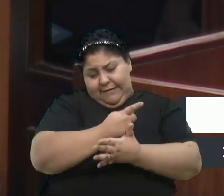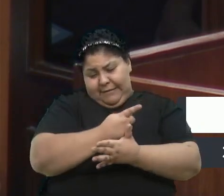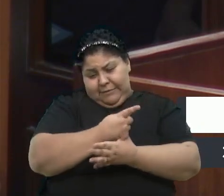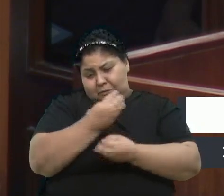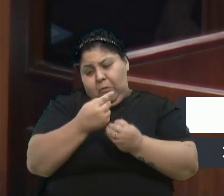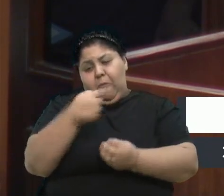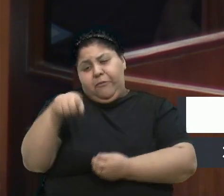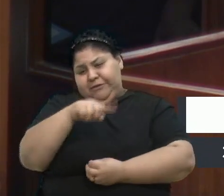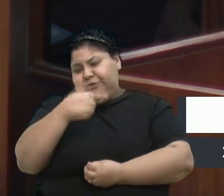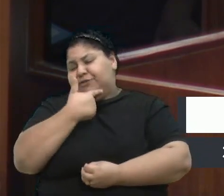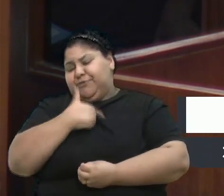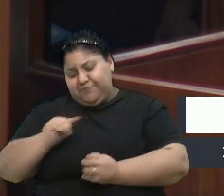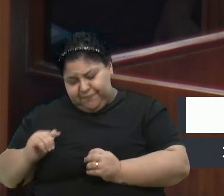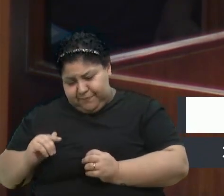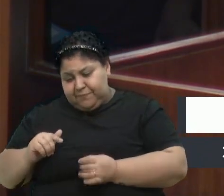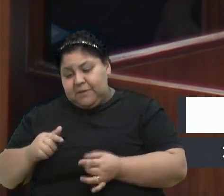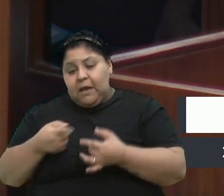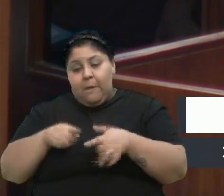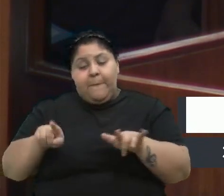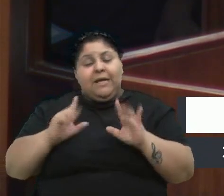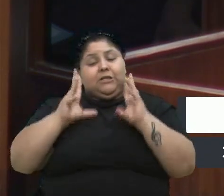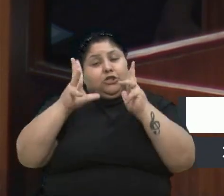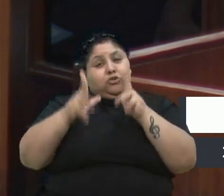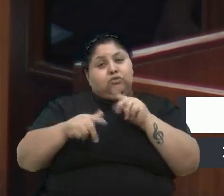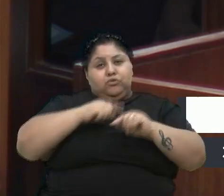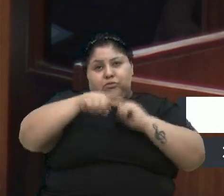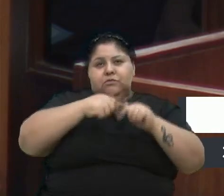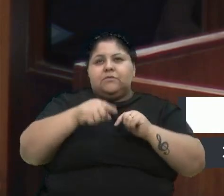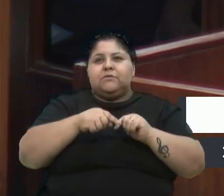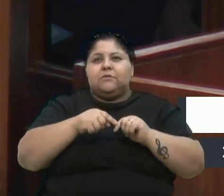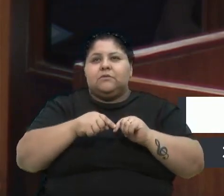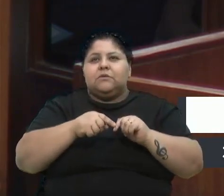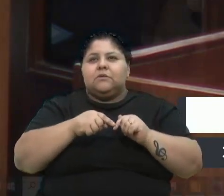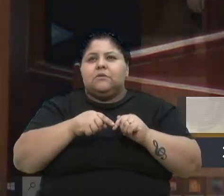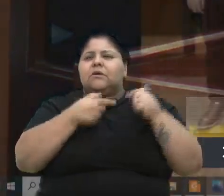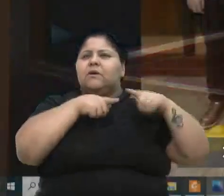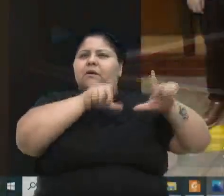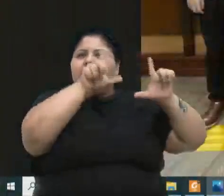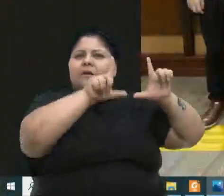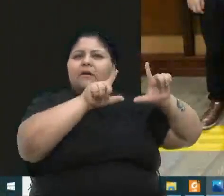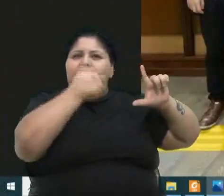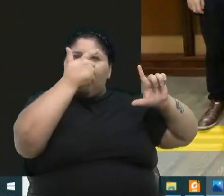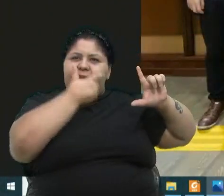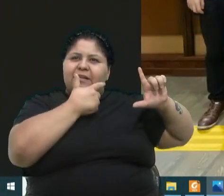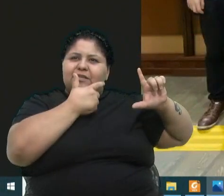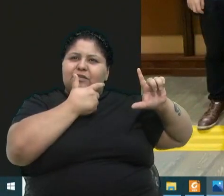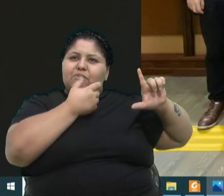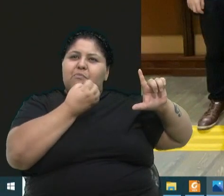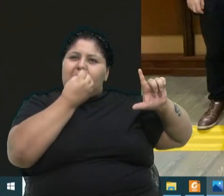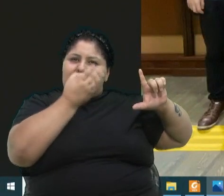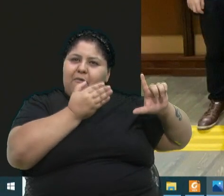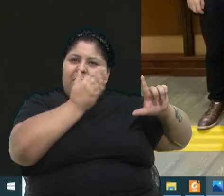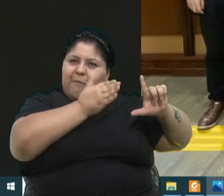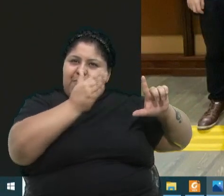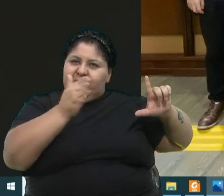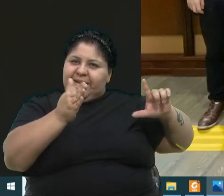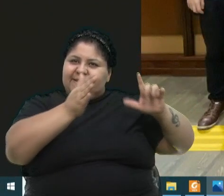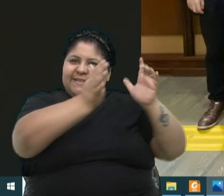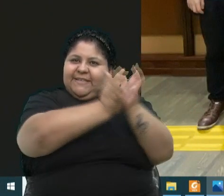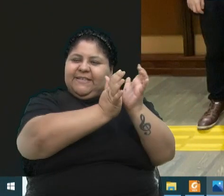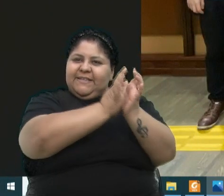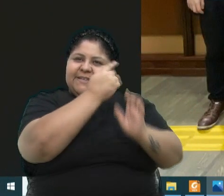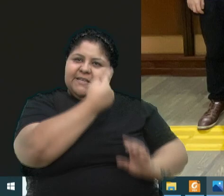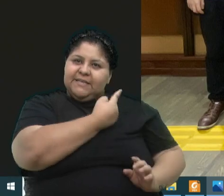Mas todo esse envolvimento, as camisas... Vamos colocar essa foto aí. Acho que tem uma boa parte da equipe. E a eles eu